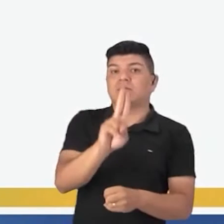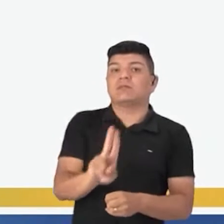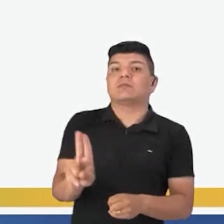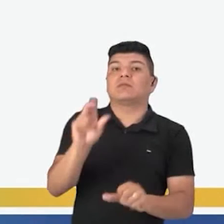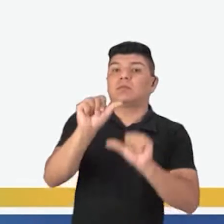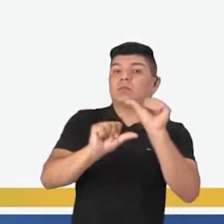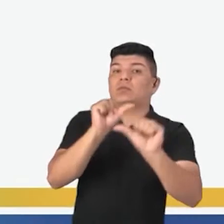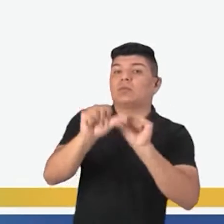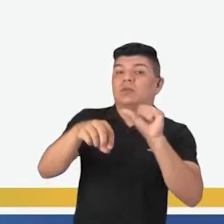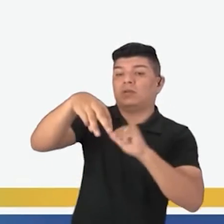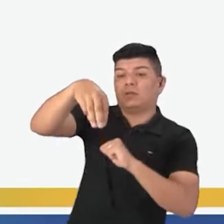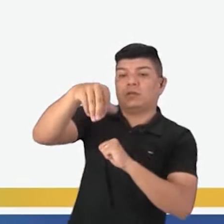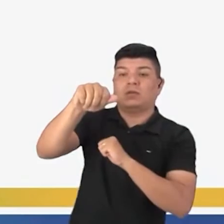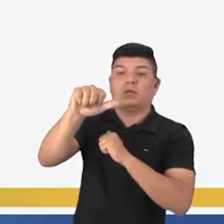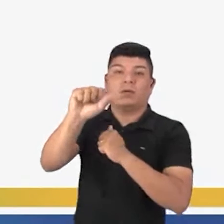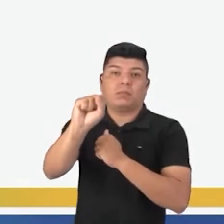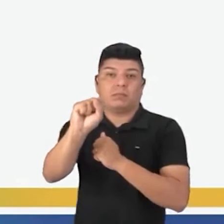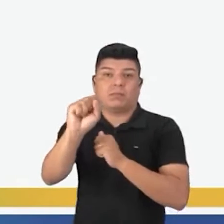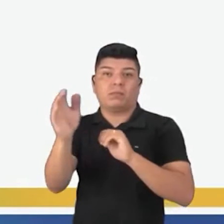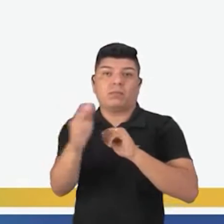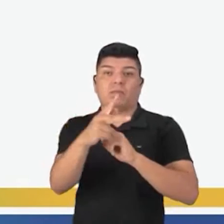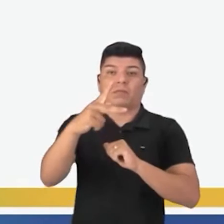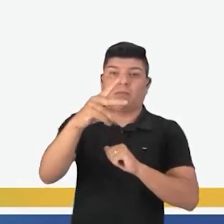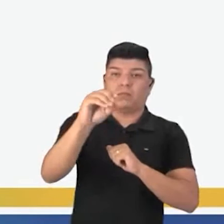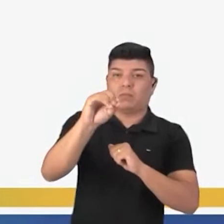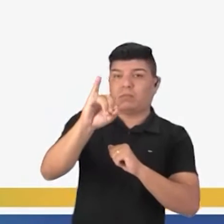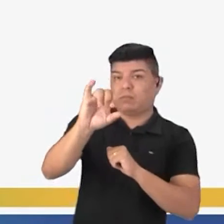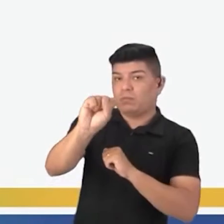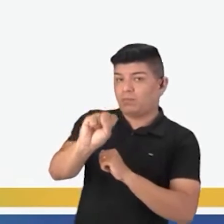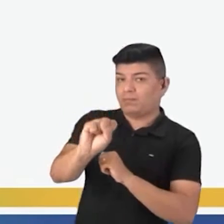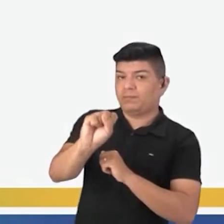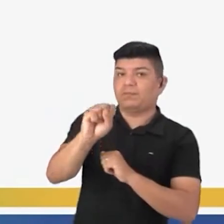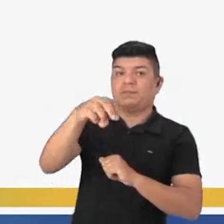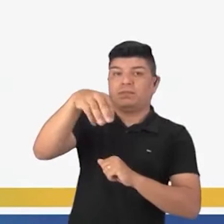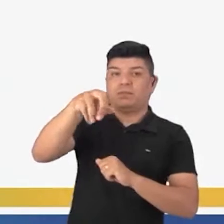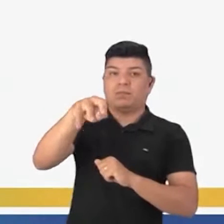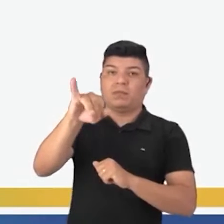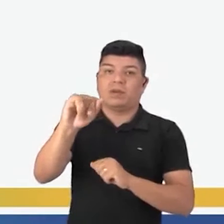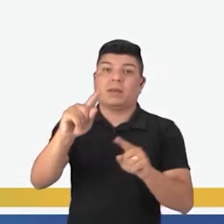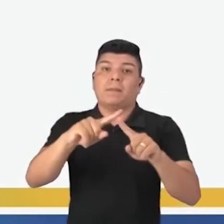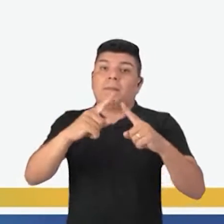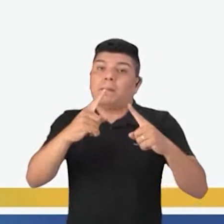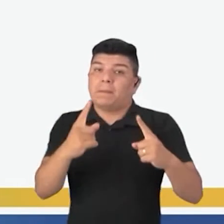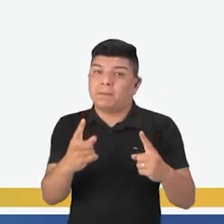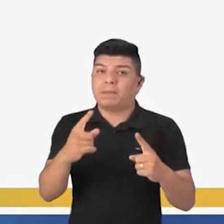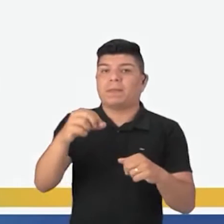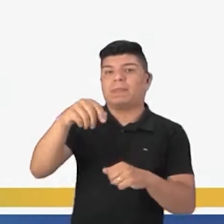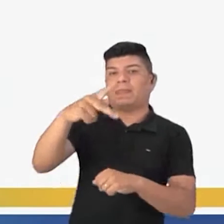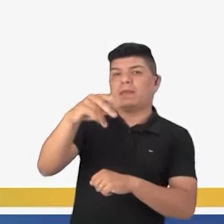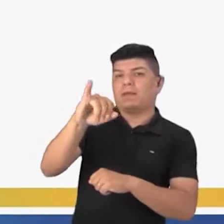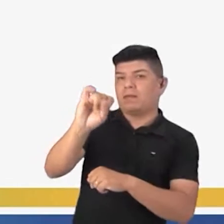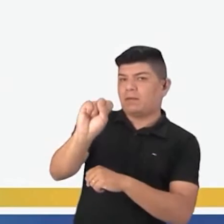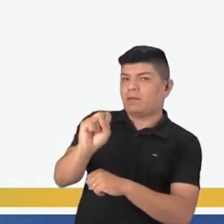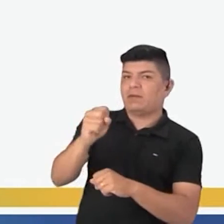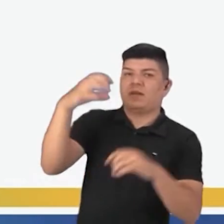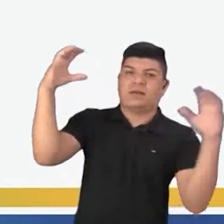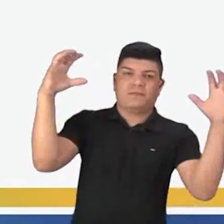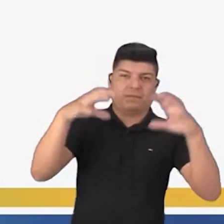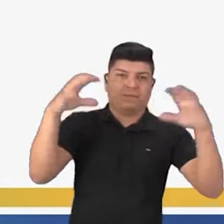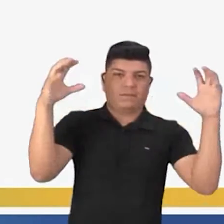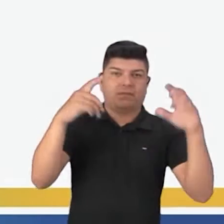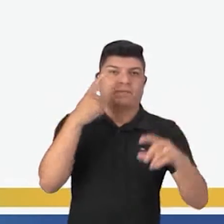operador mas pelo operador pois, teríamos Maria quer sair, pois vai chover.